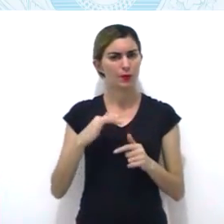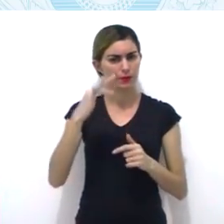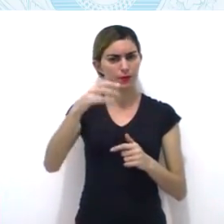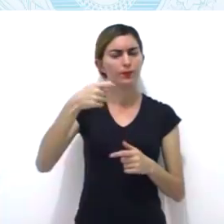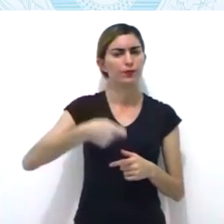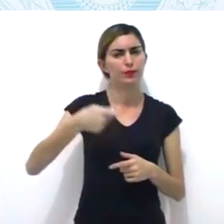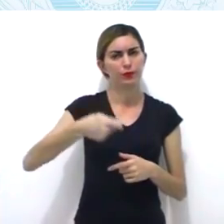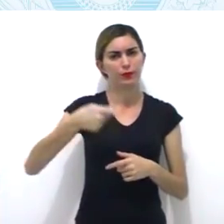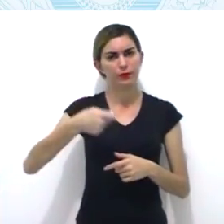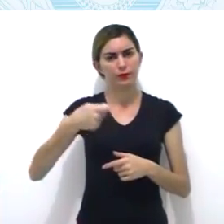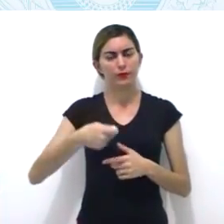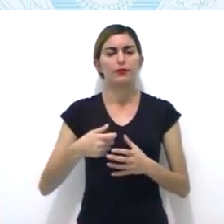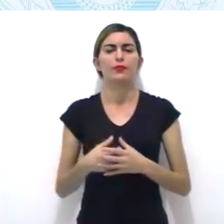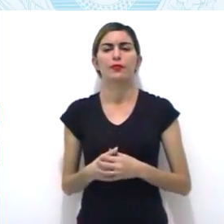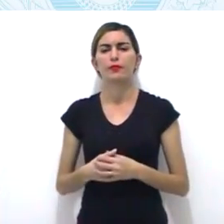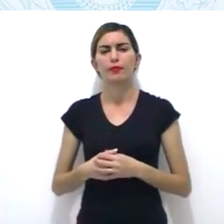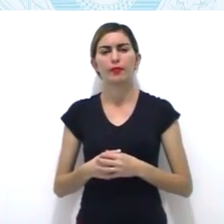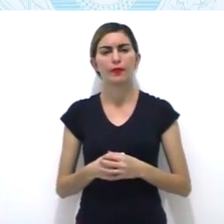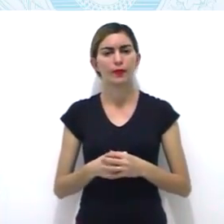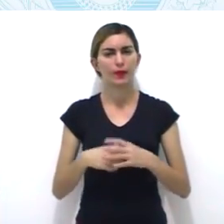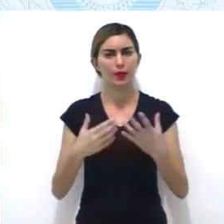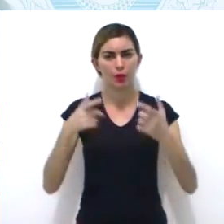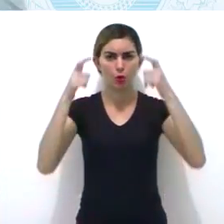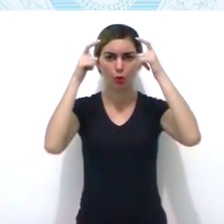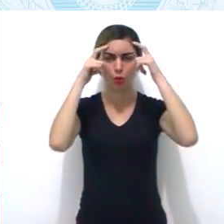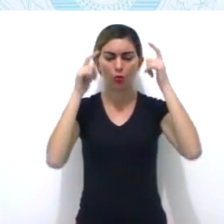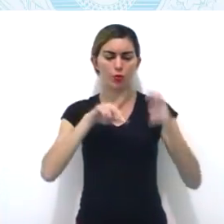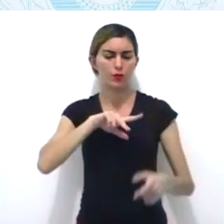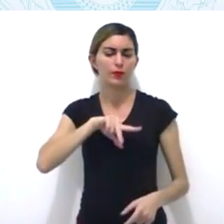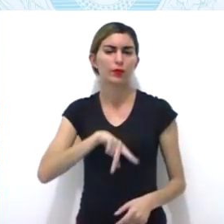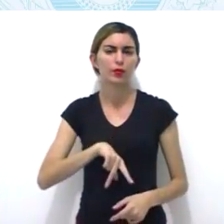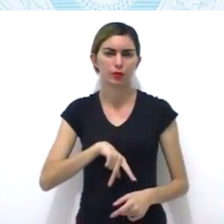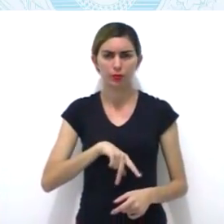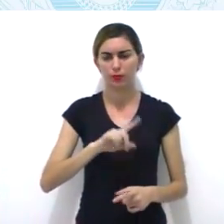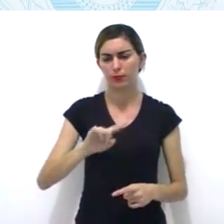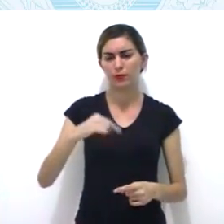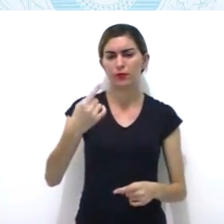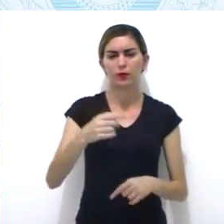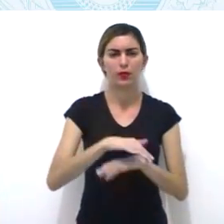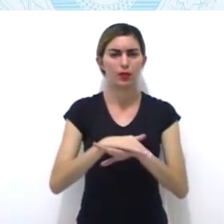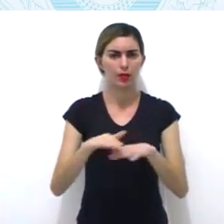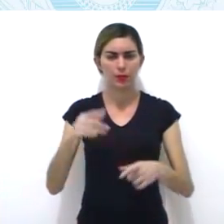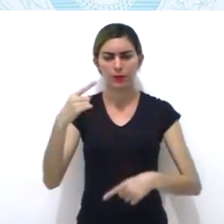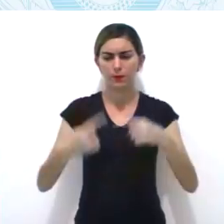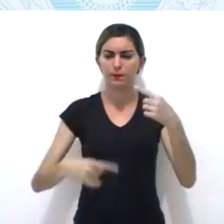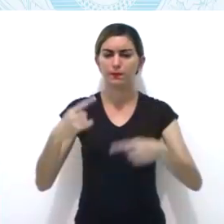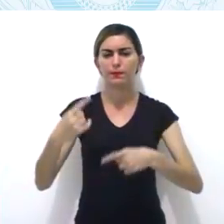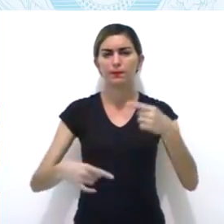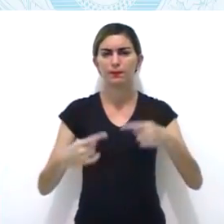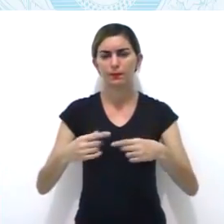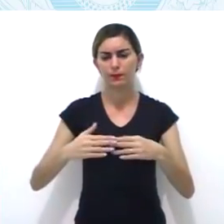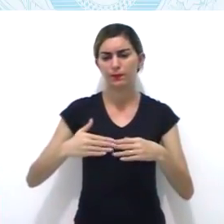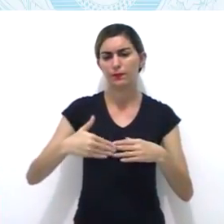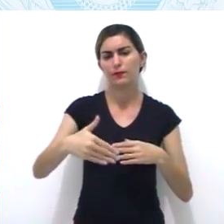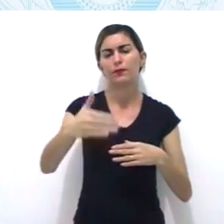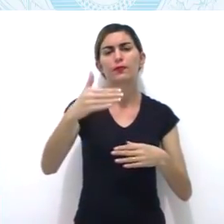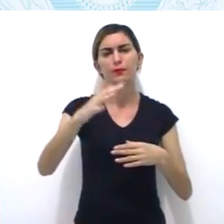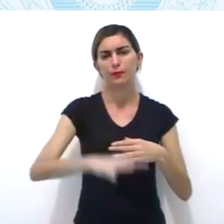e passa a ficar a região, é isso. O que que ela fez? Assumiu a exploração